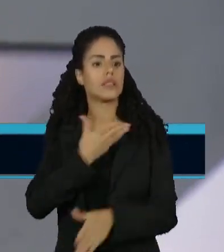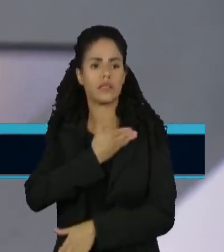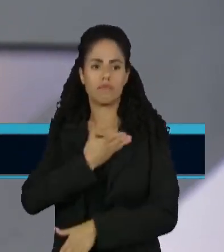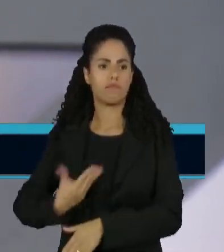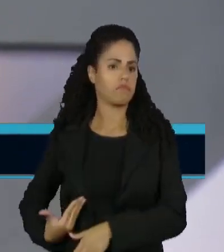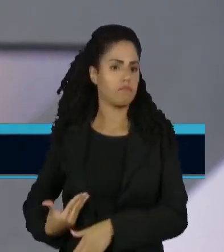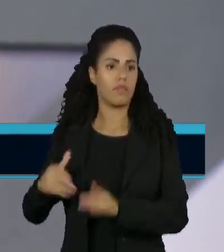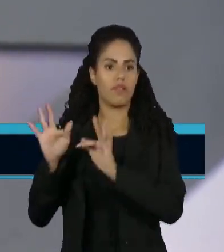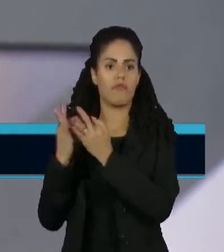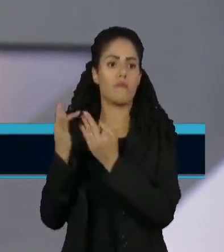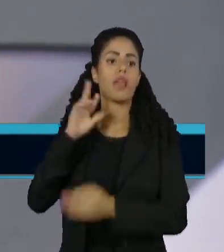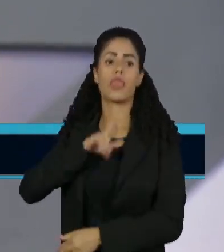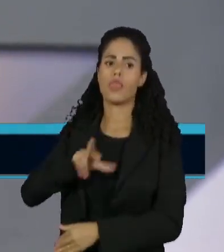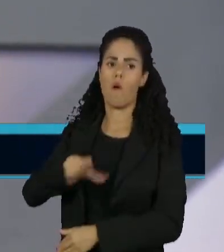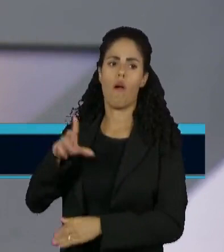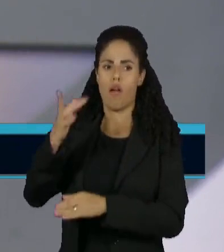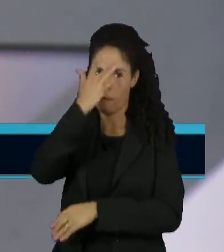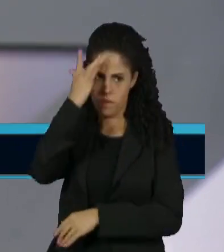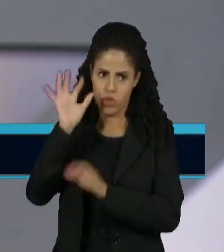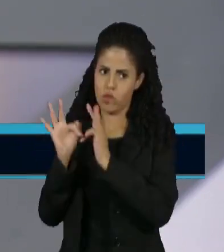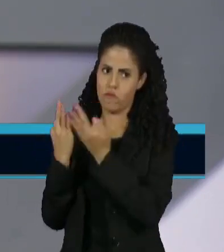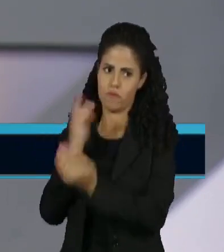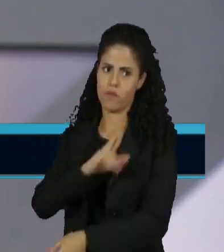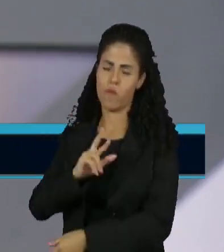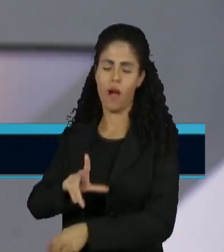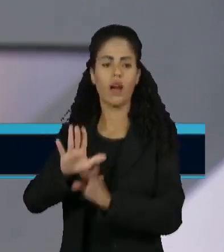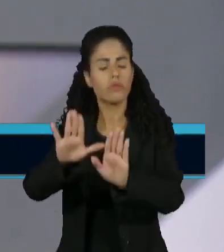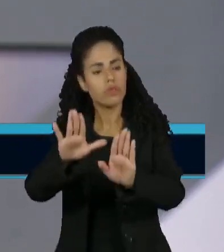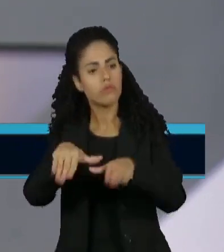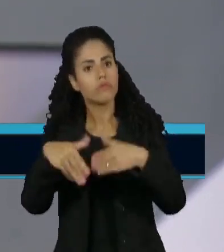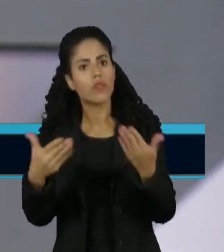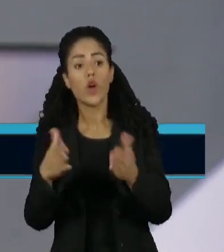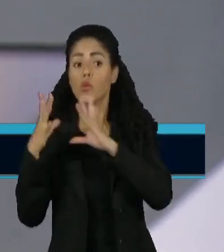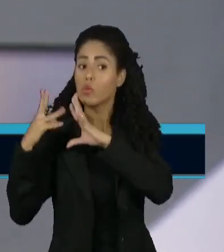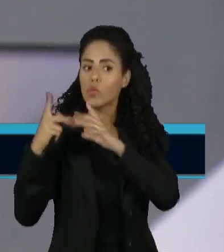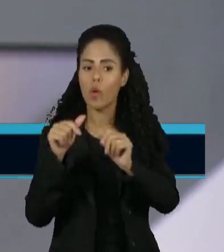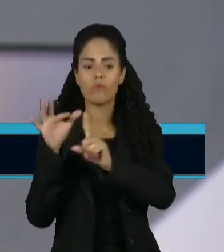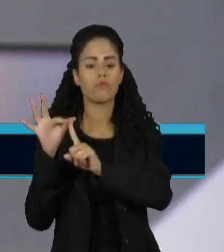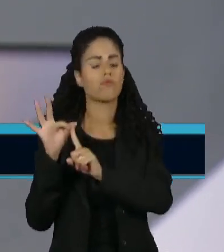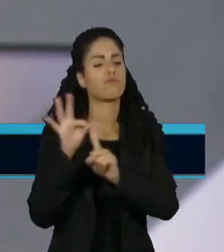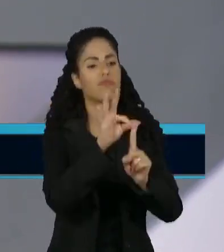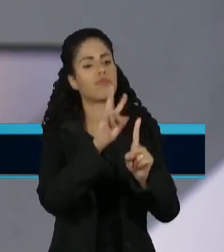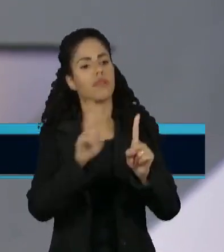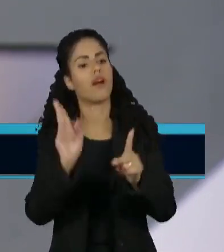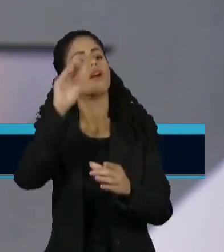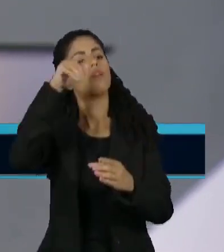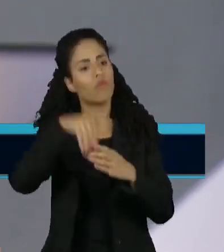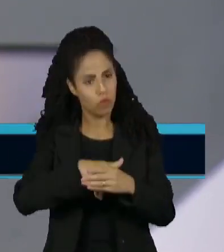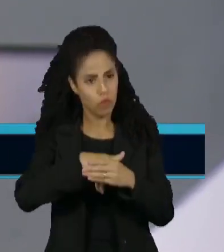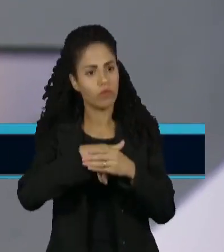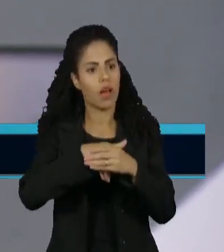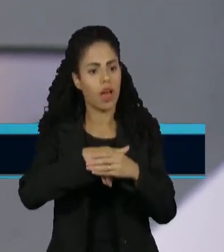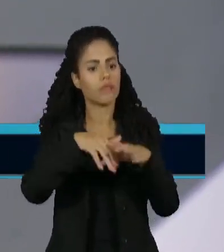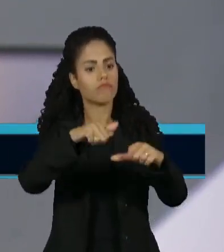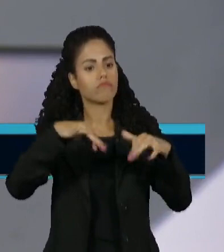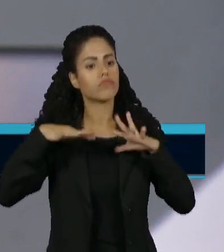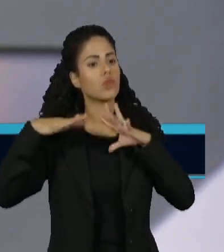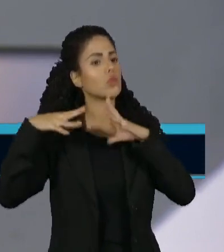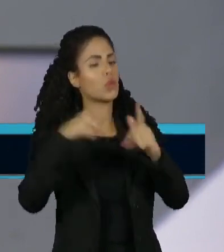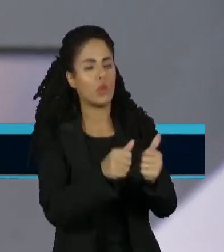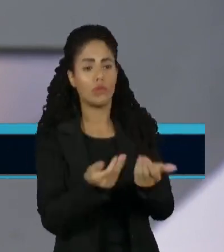tá certo? Mas, de qualquer maneira, todos foram eleitos, votados pelas Assembleias Legislativas